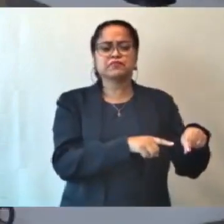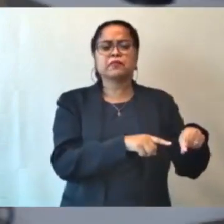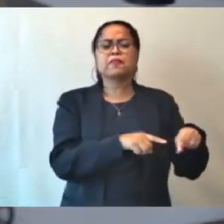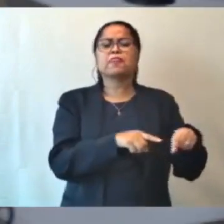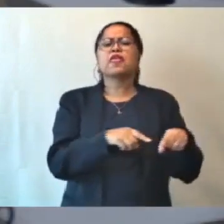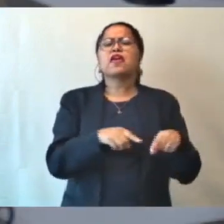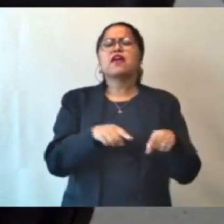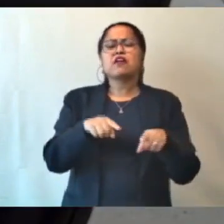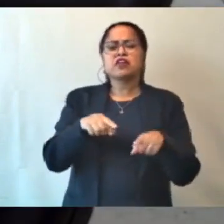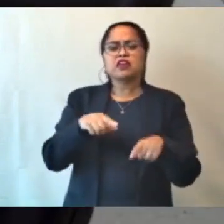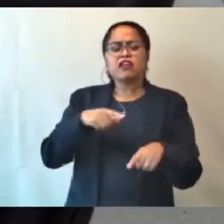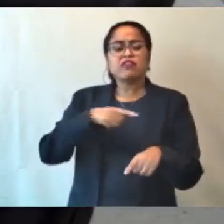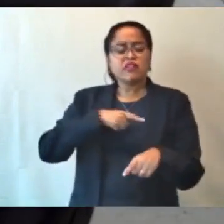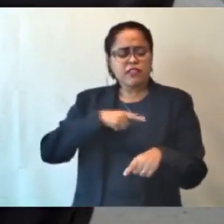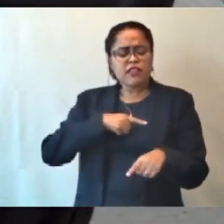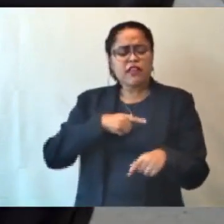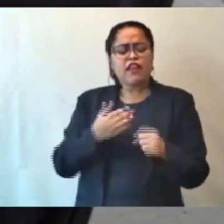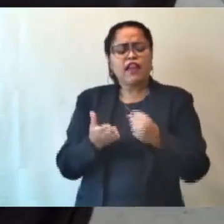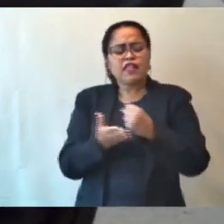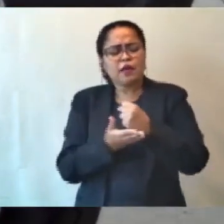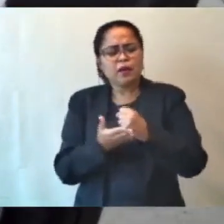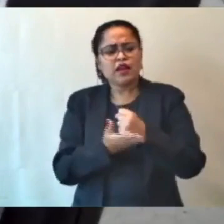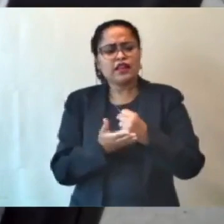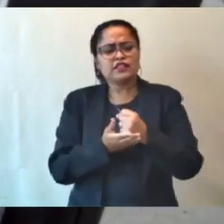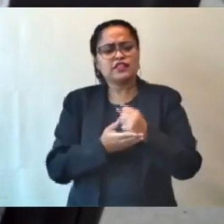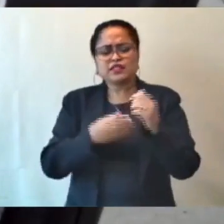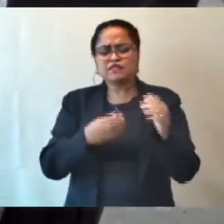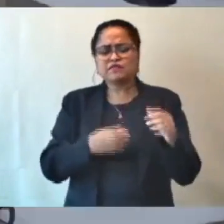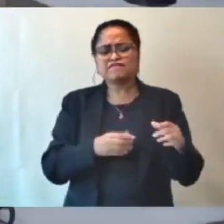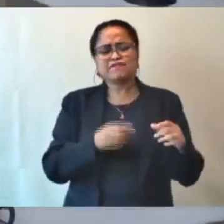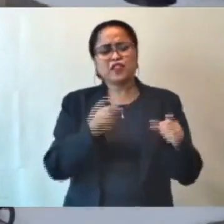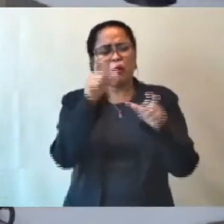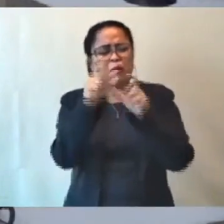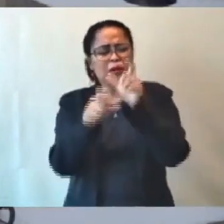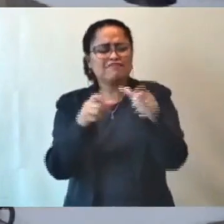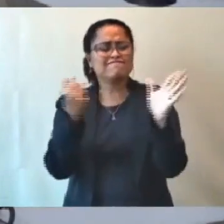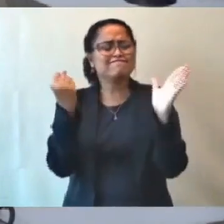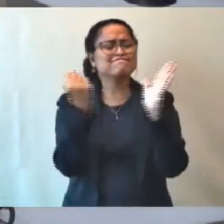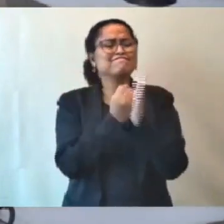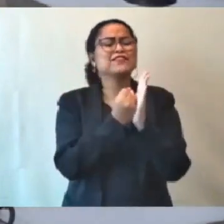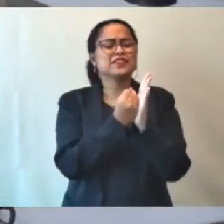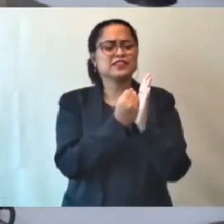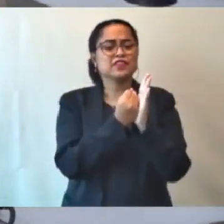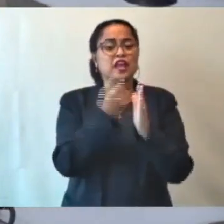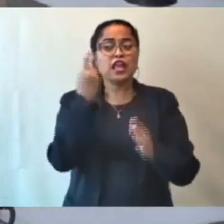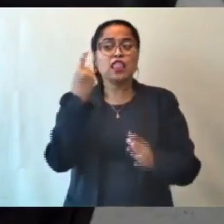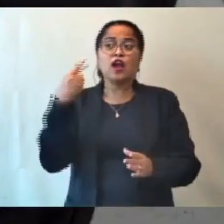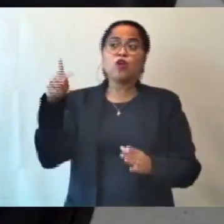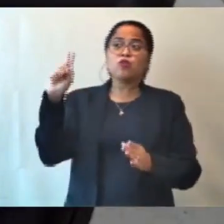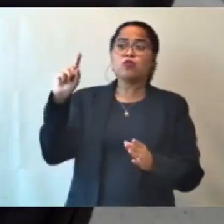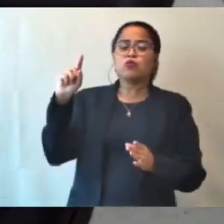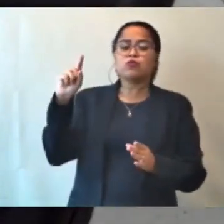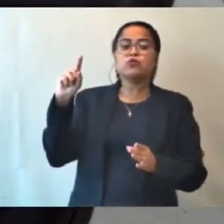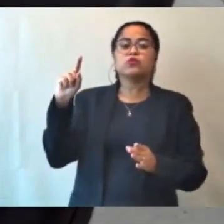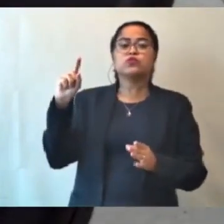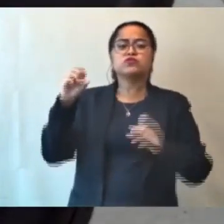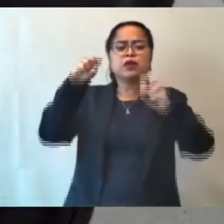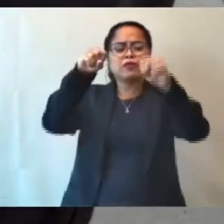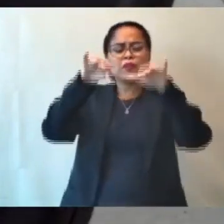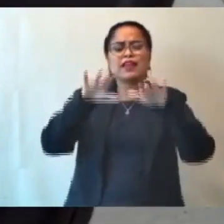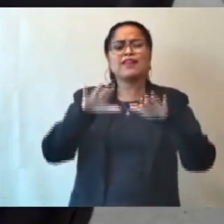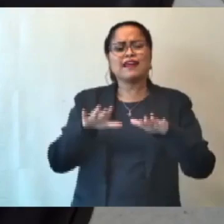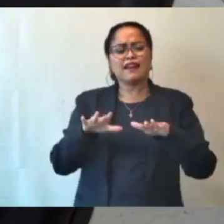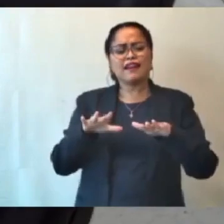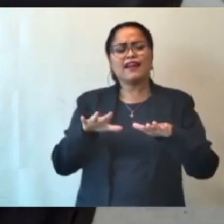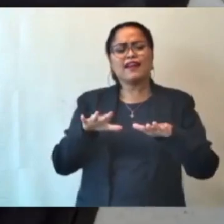também já virou carta marcada. Na última plenária dessa semana, eu recebi